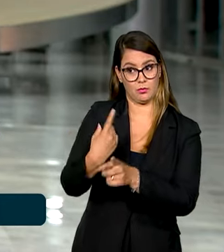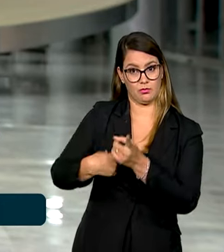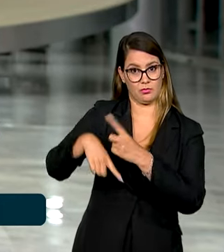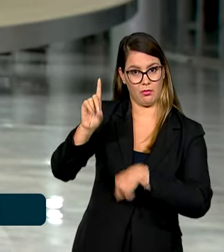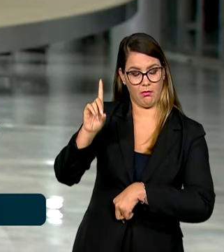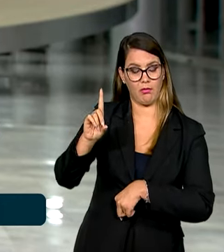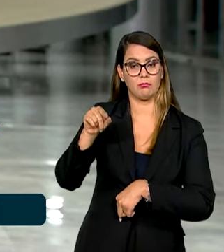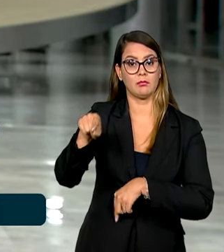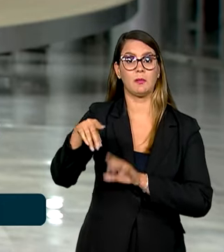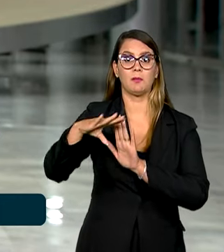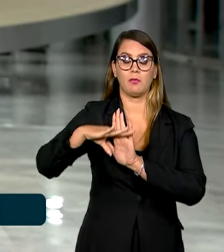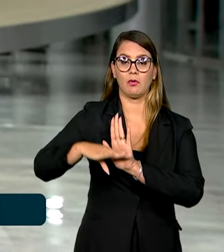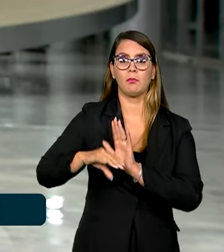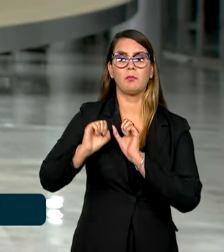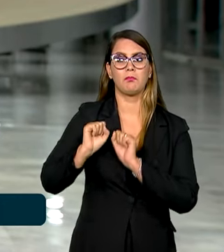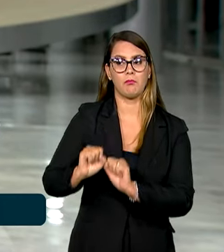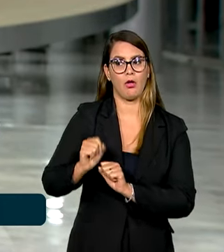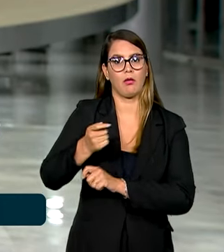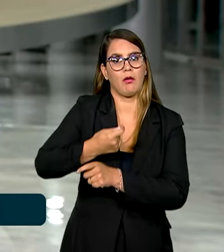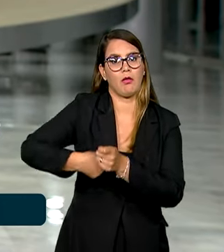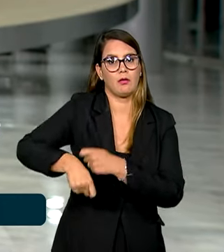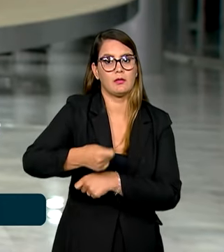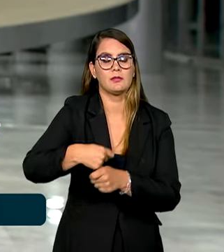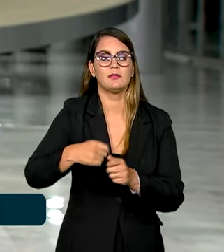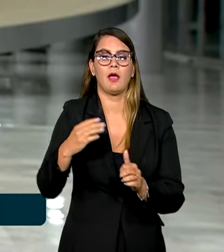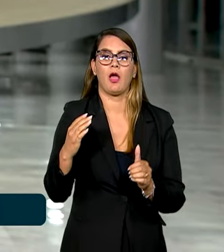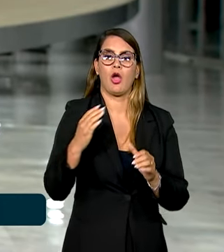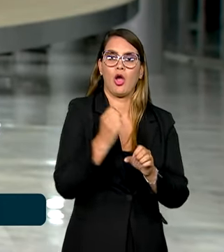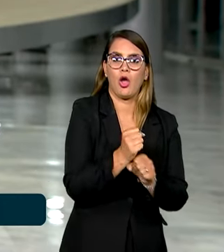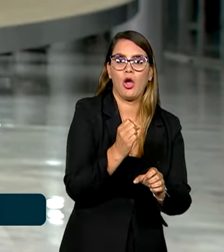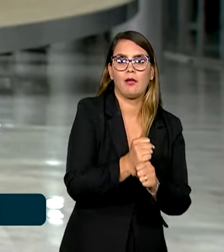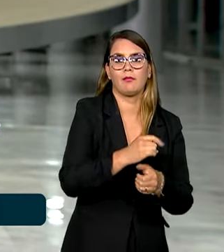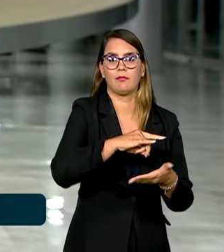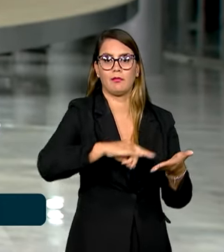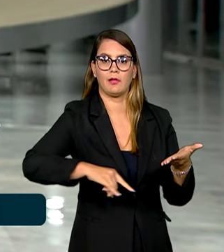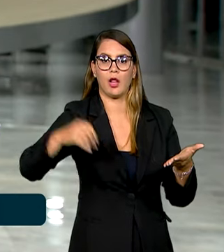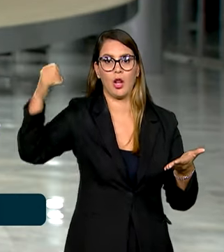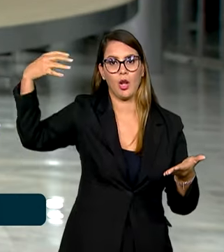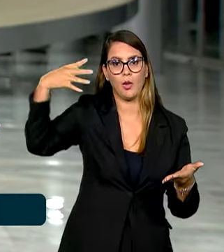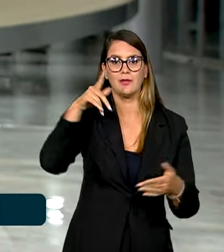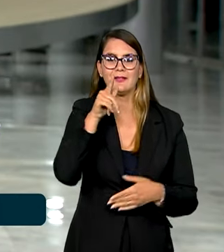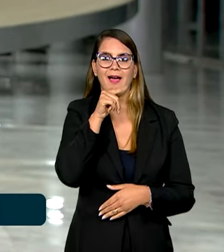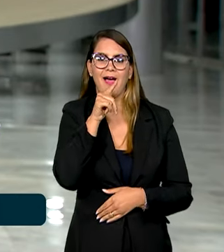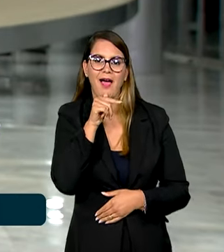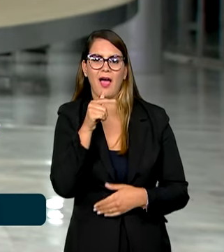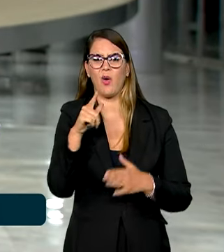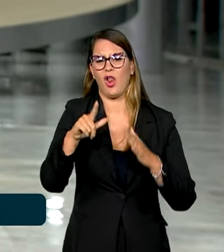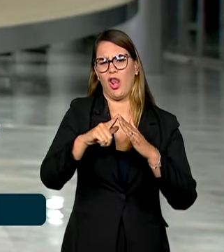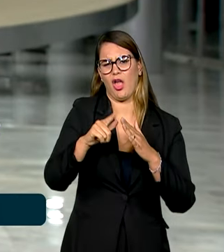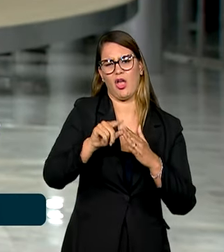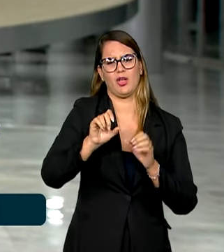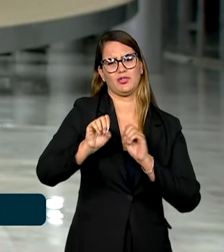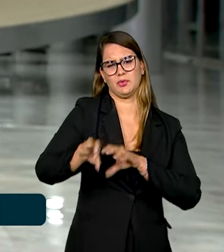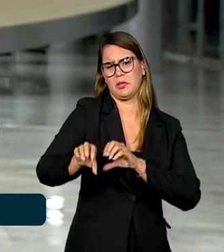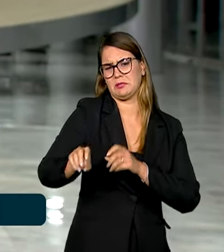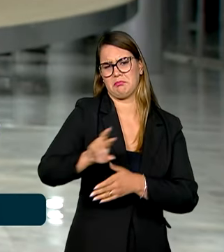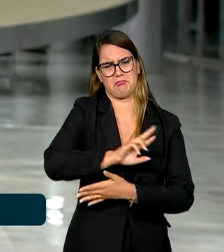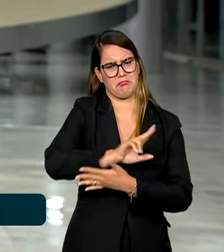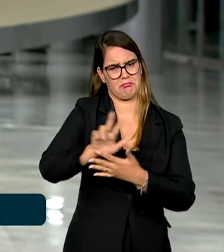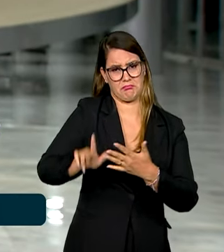Com o programa, podem ser renegociados contas de luz, água, varejo e educação.